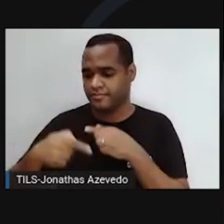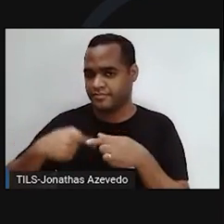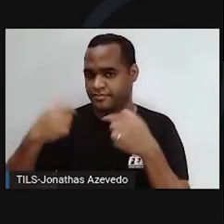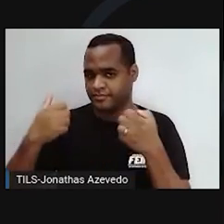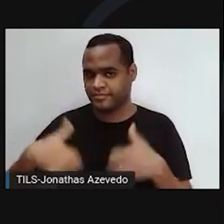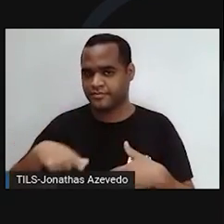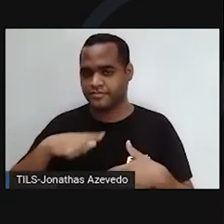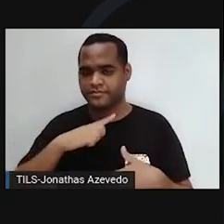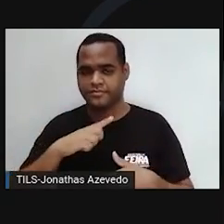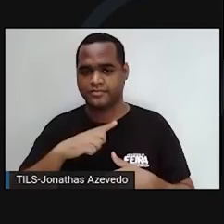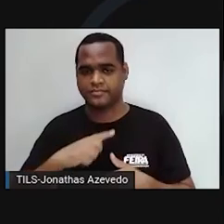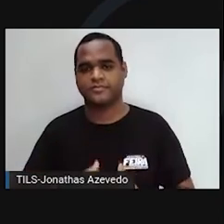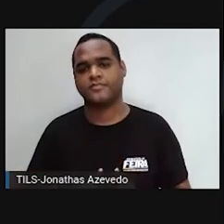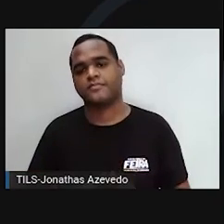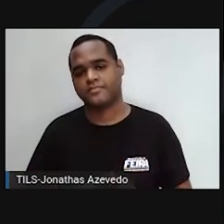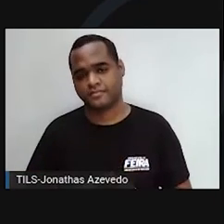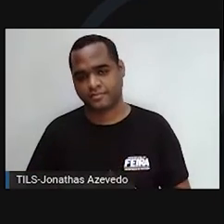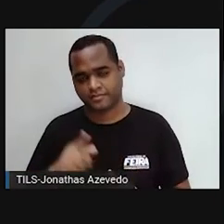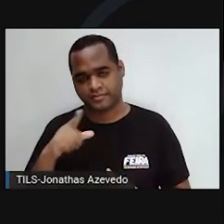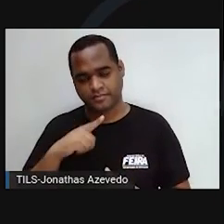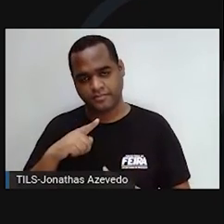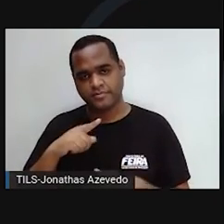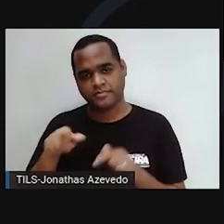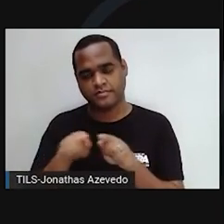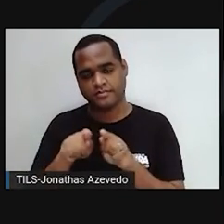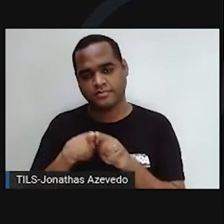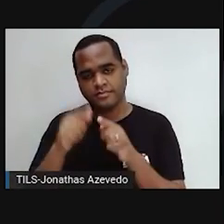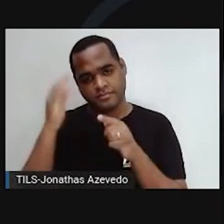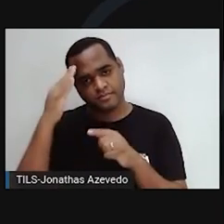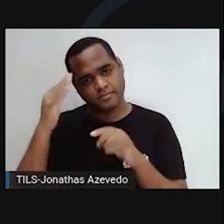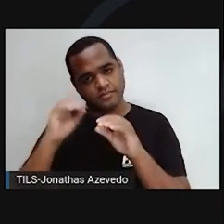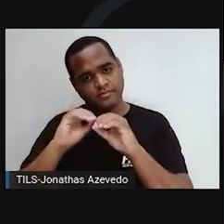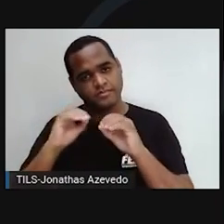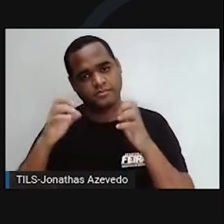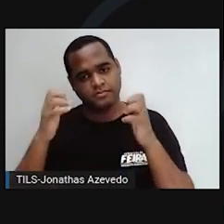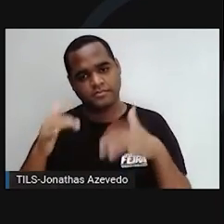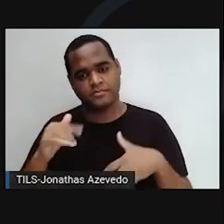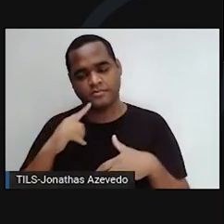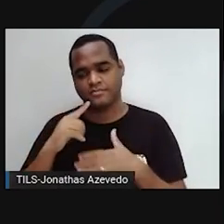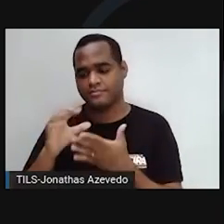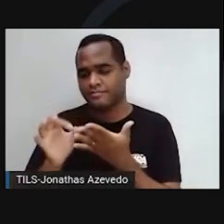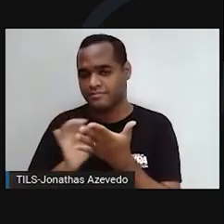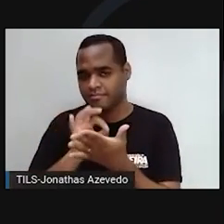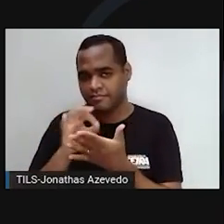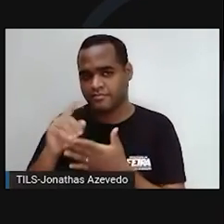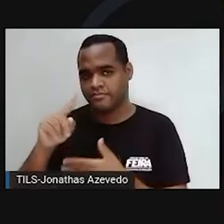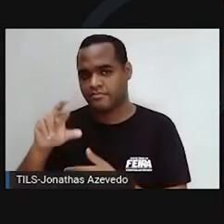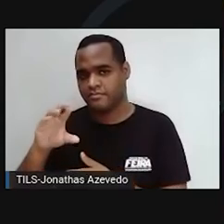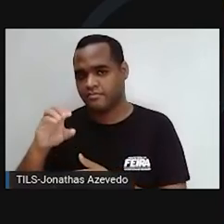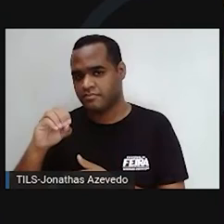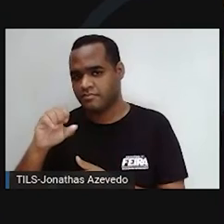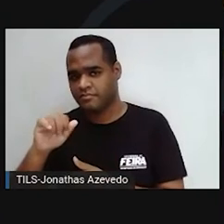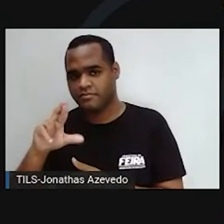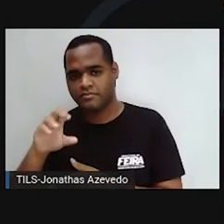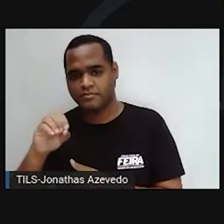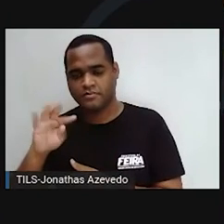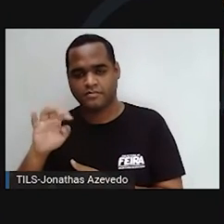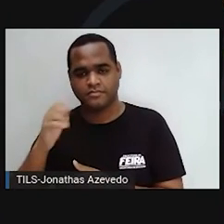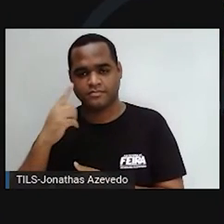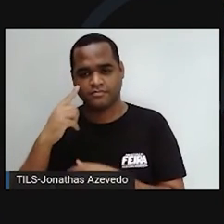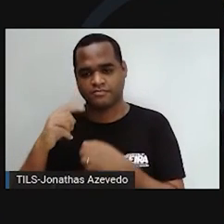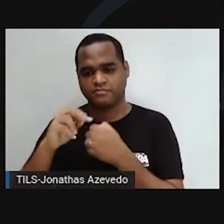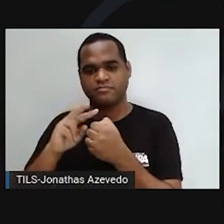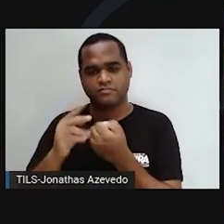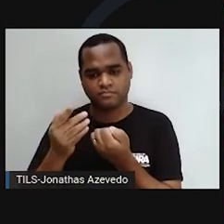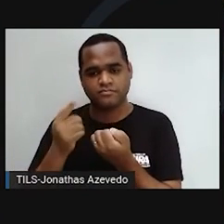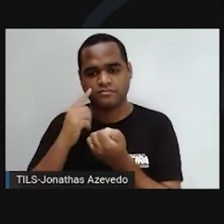bactérias, das cianobactérias. E, claro, já comentei, quem tem célula procarionte? reino monera, aí as bactérias,